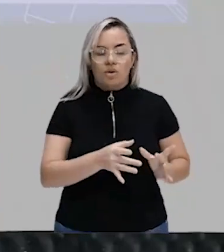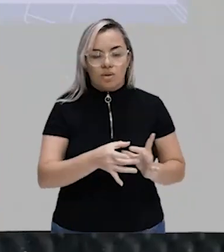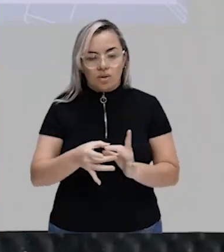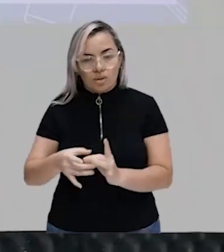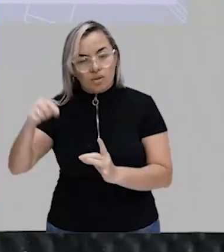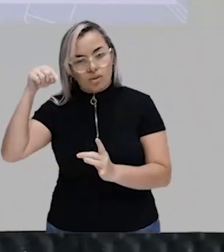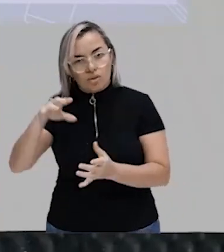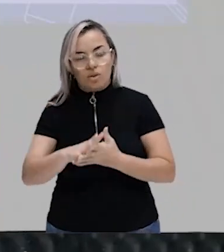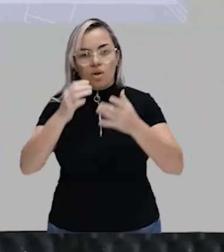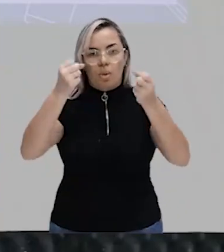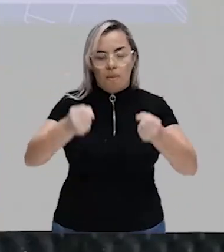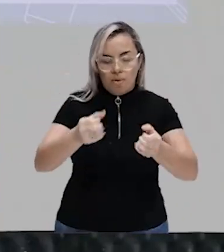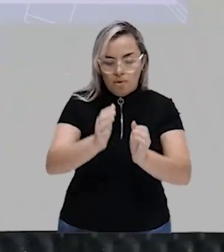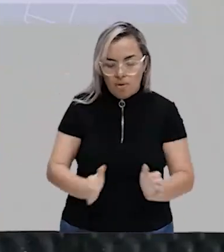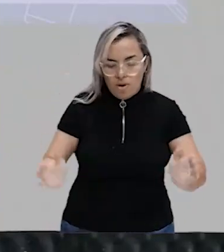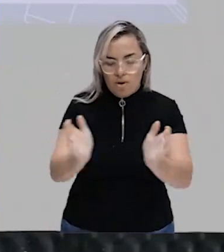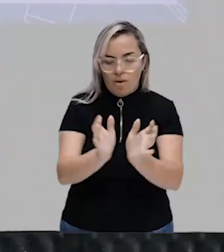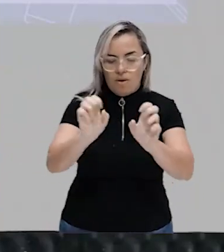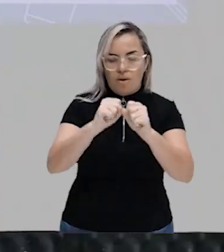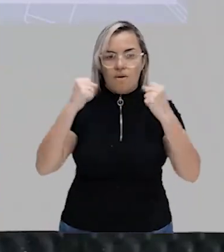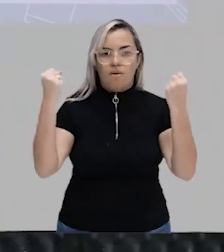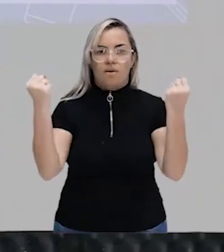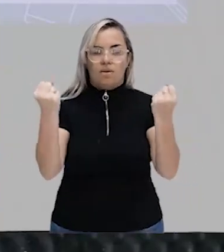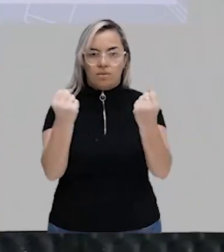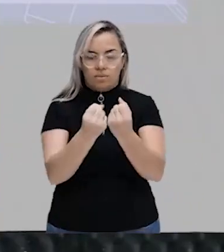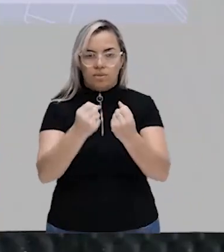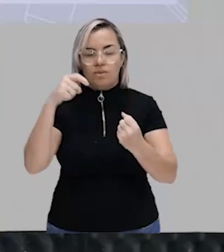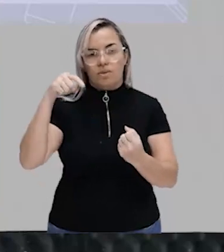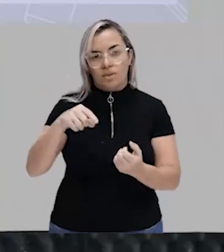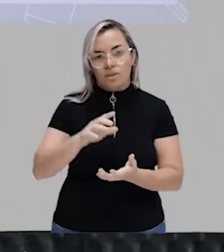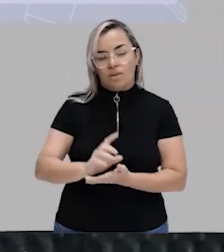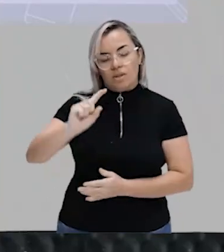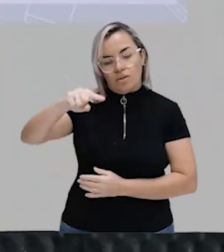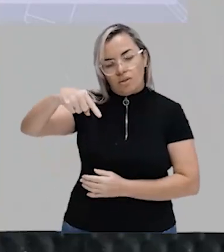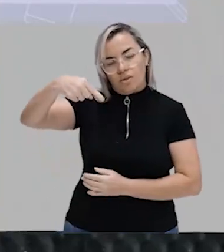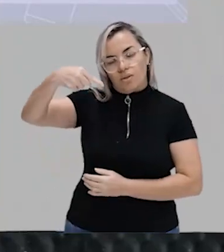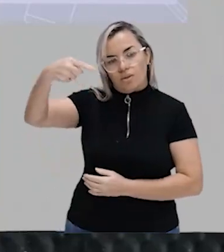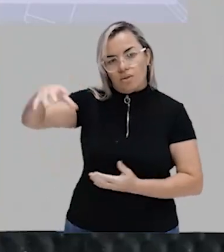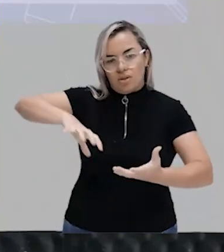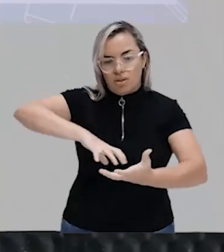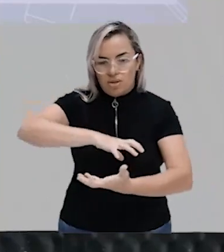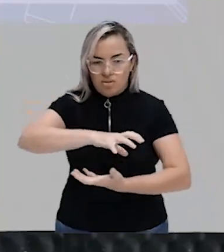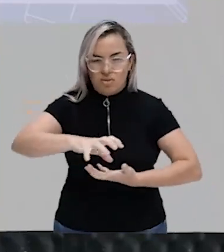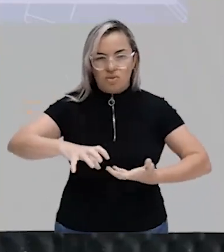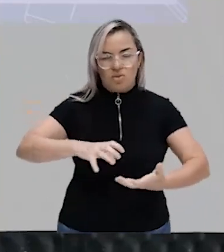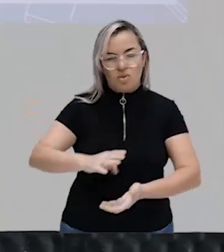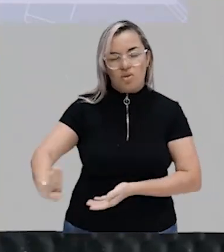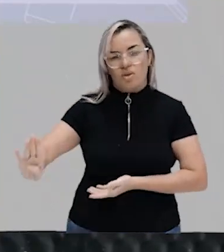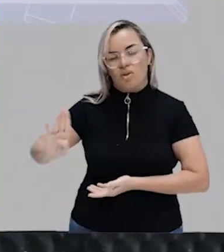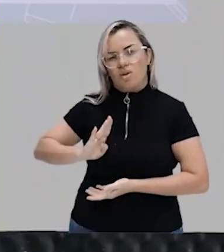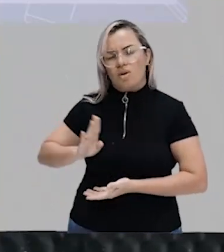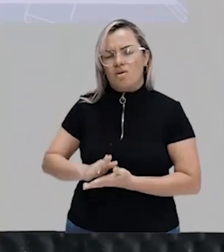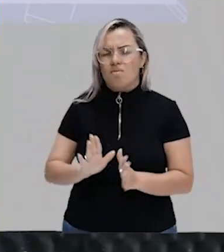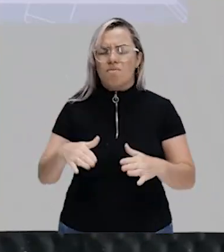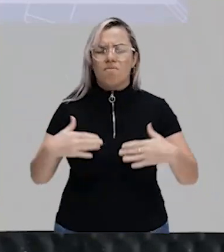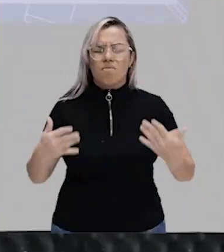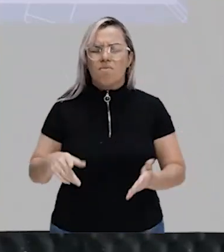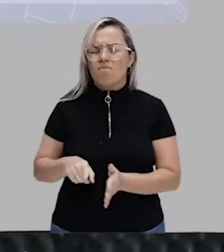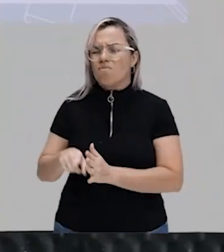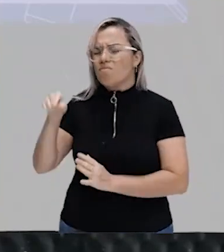só se pode falar em classes sociais depois das revoluções burguesas. Professor,